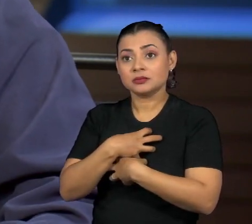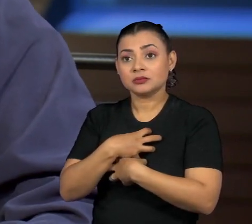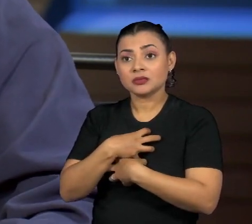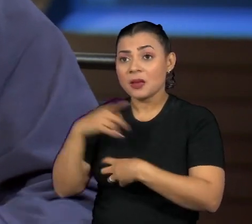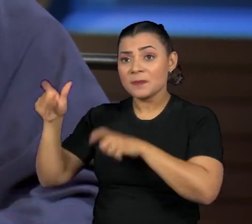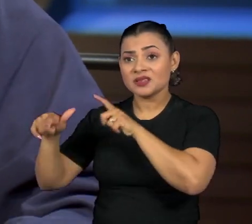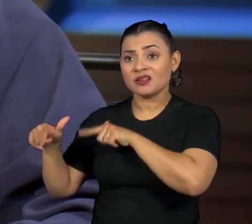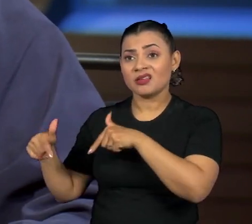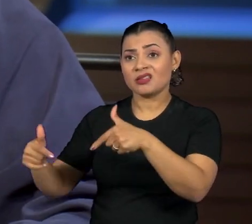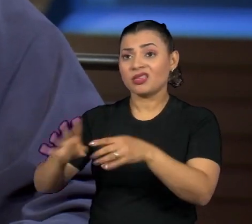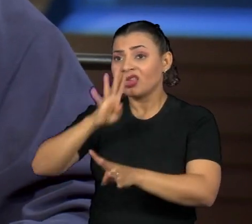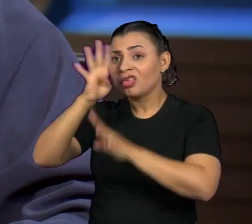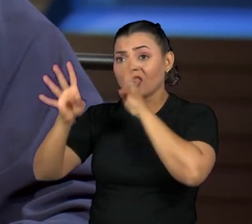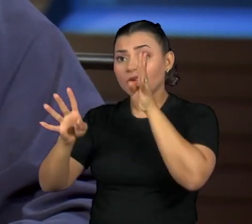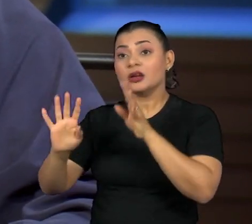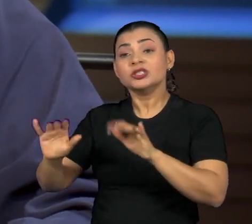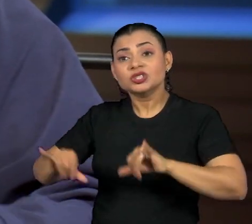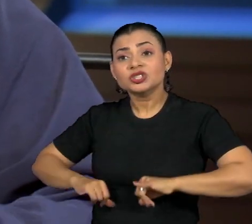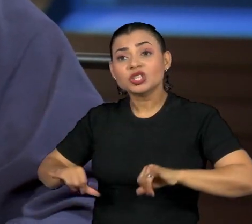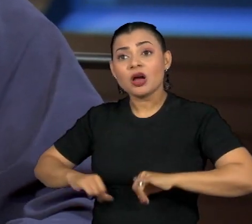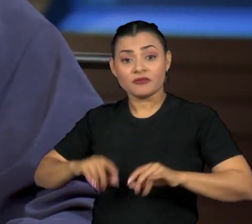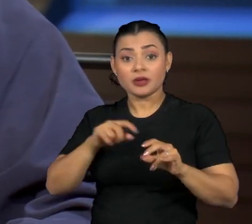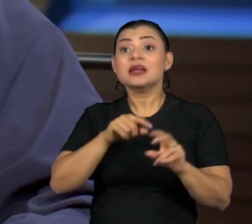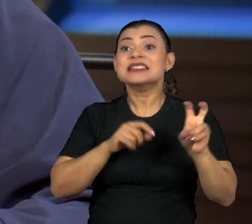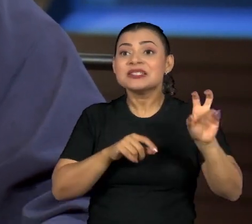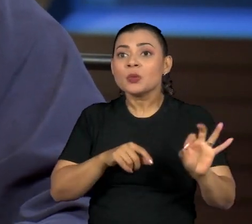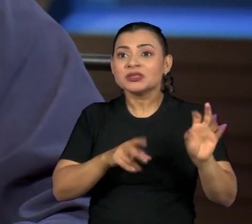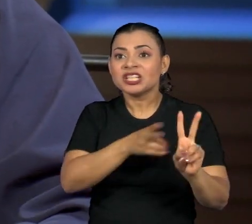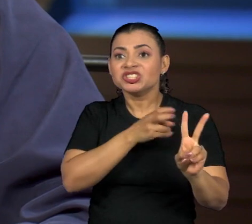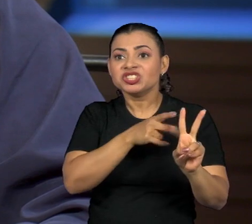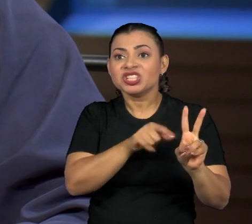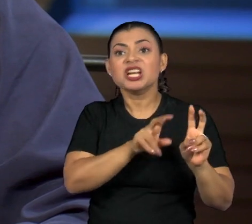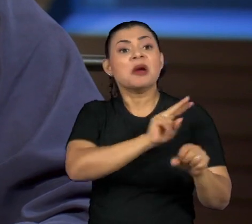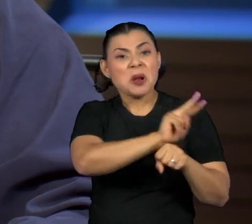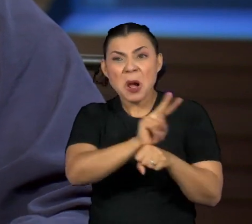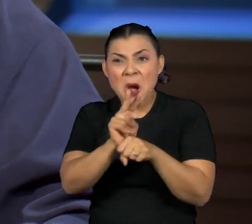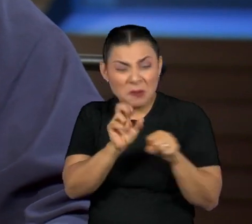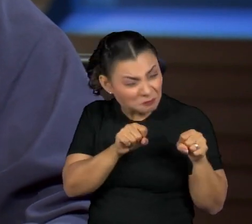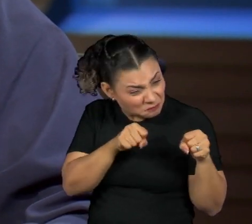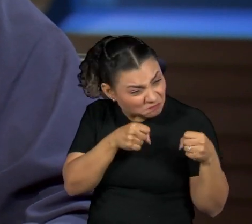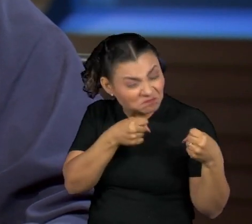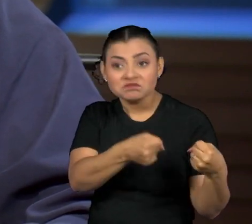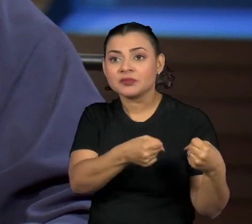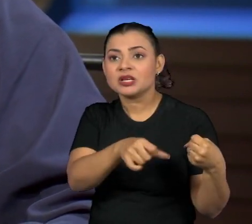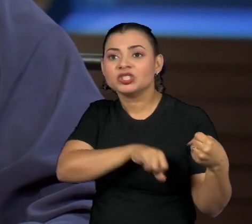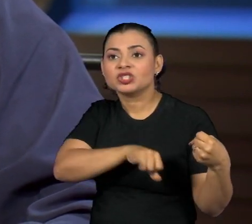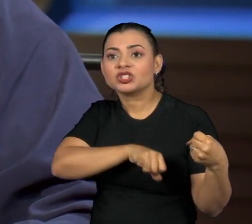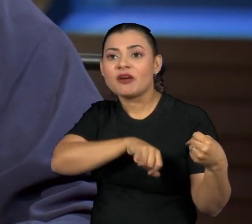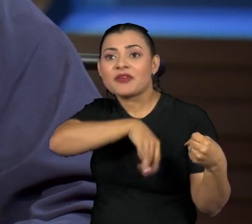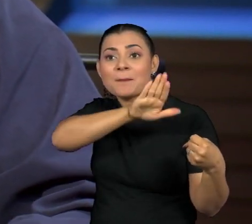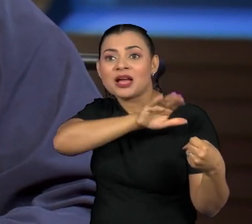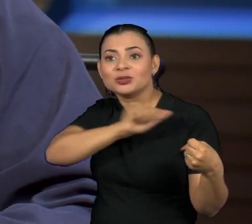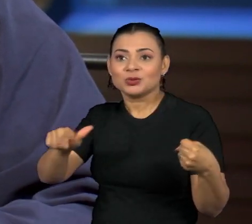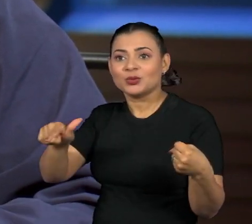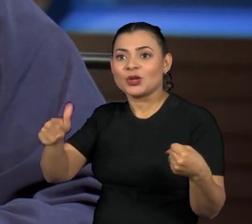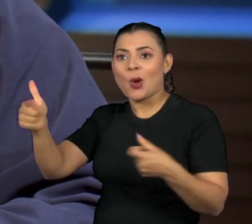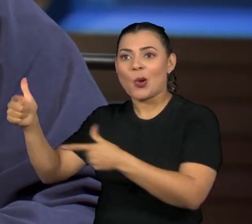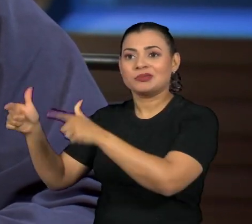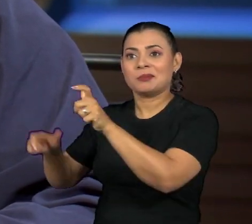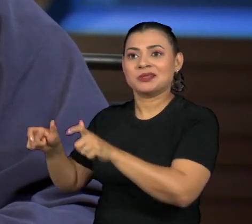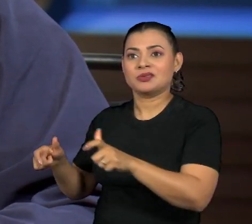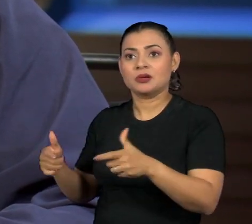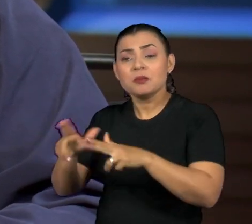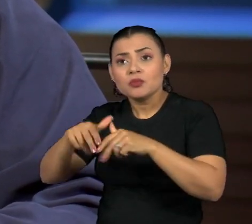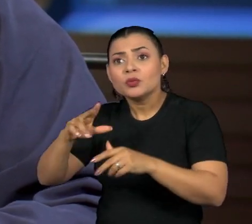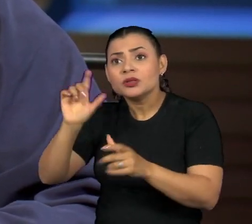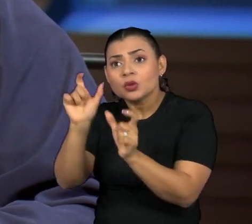impacta sofre as maiores consequências. Quem mais impacta está protegido ali nas suas fortalezas. Então, gente tem que trazer esse